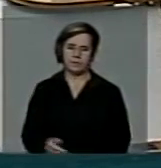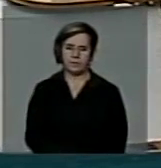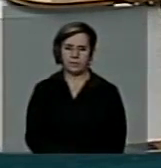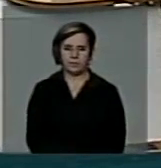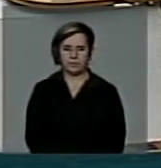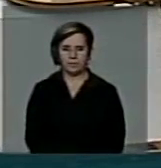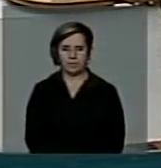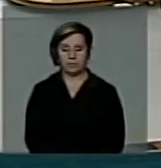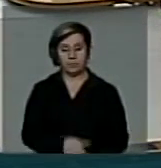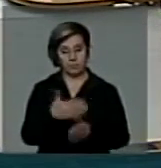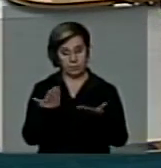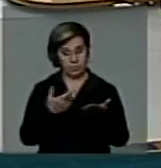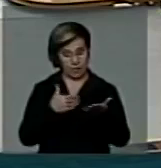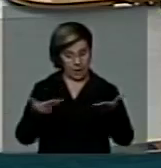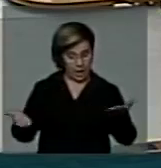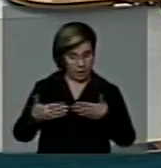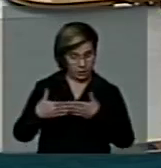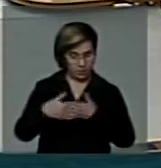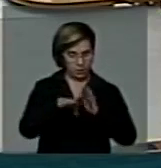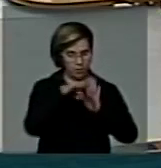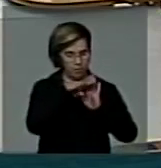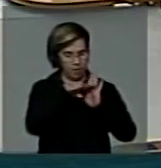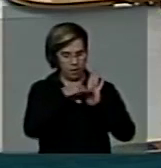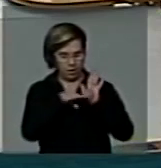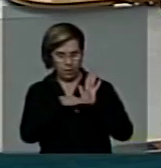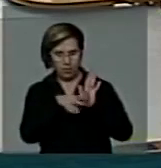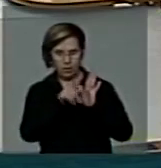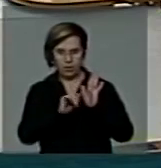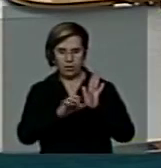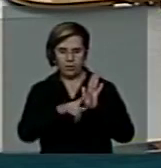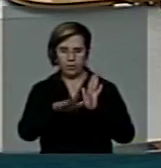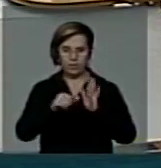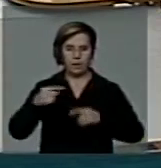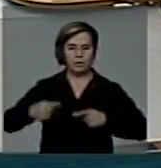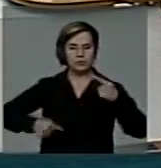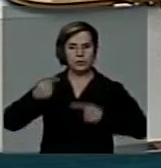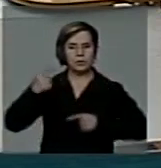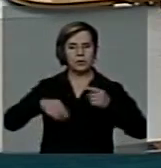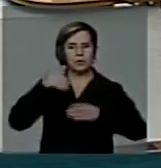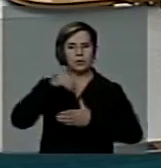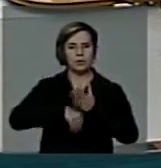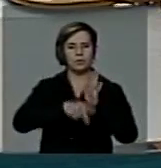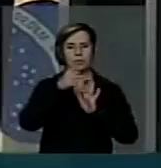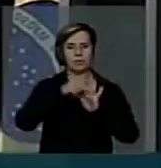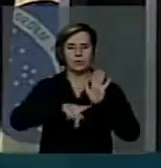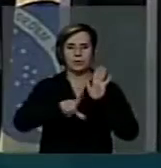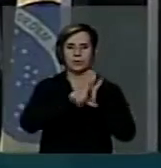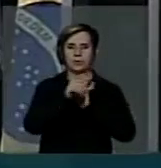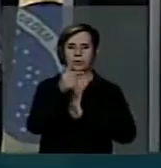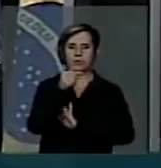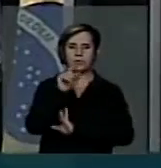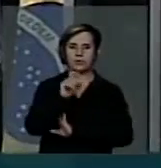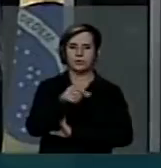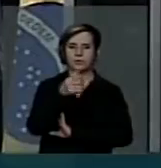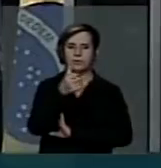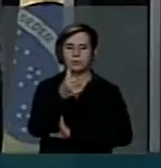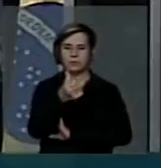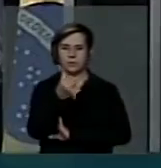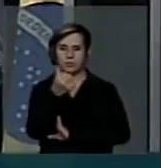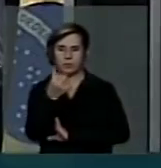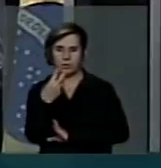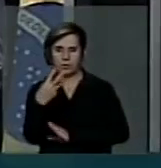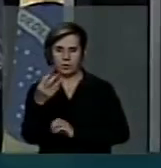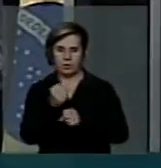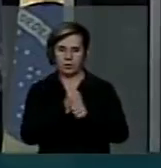Está na pauta desta semana a discussão e votação do PL 7.663 de